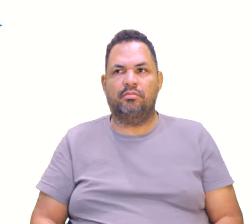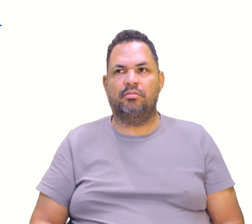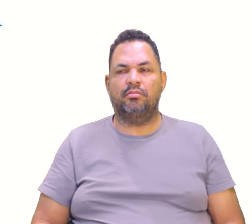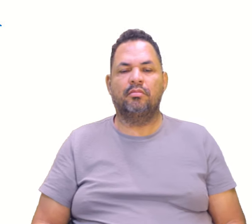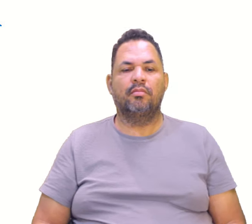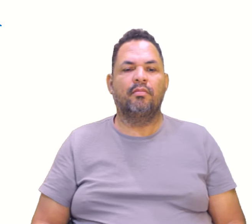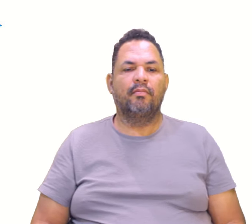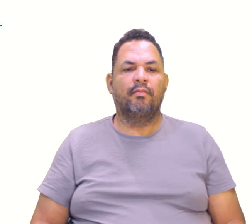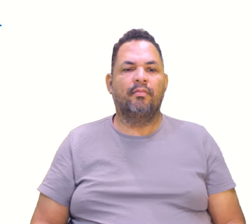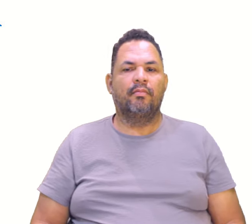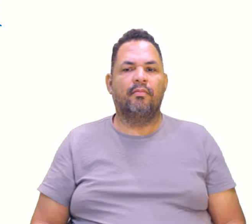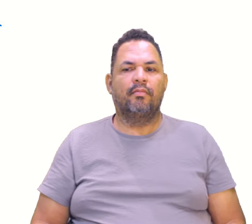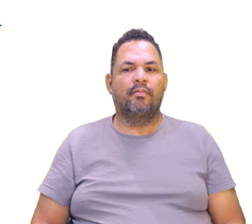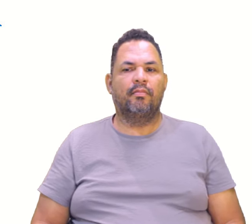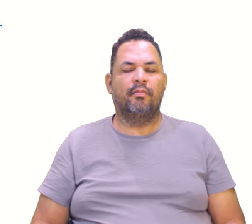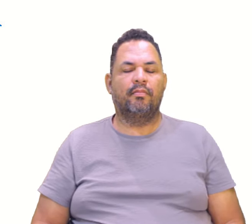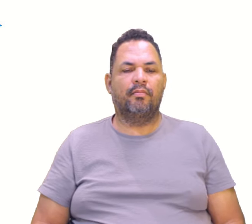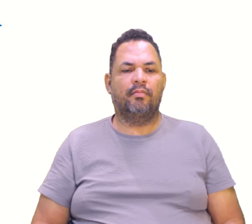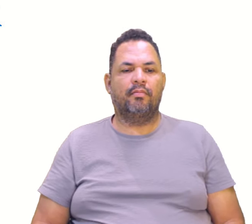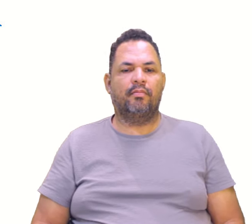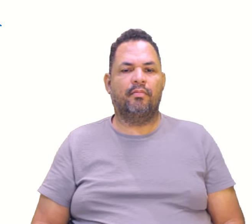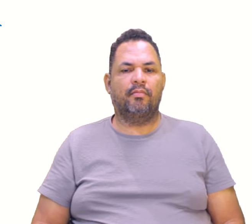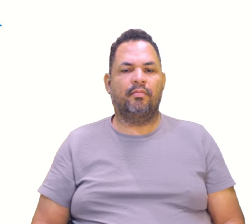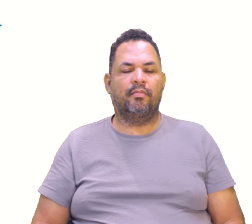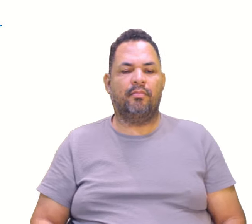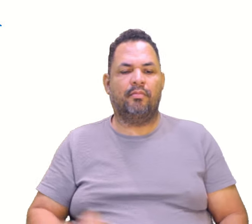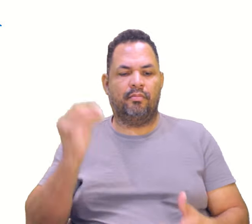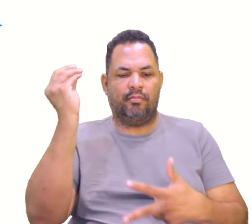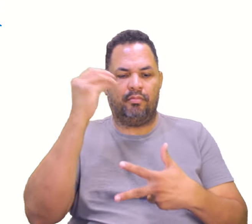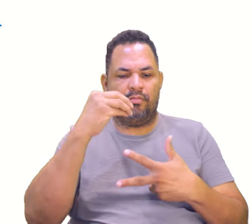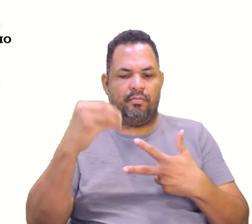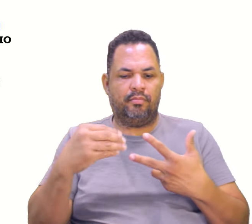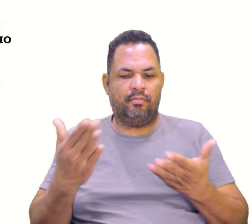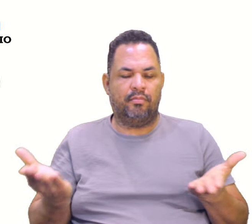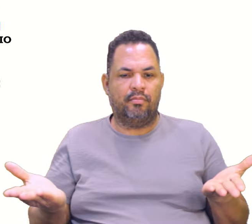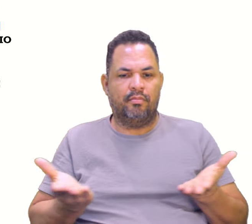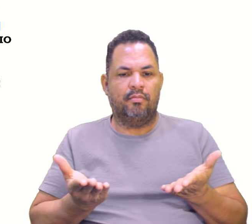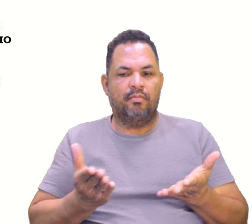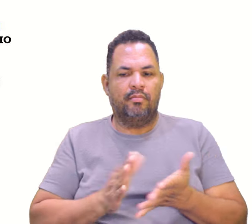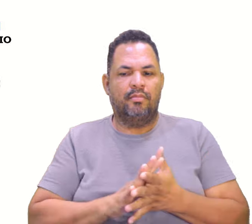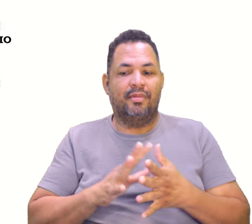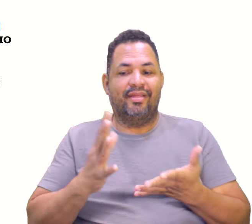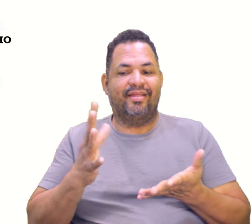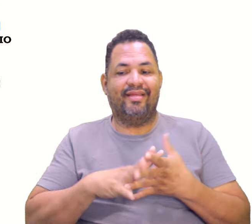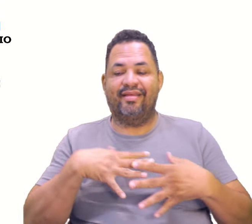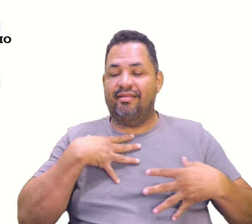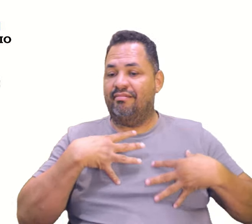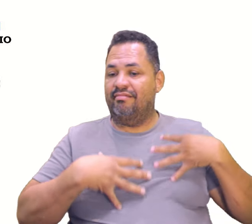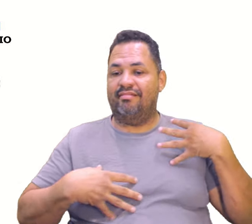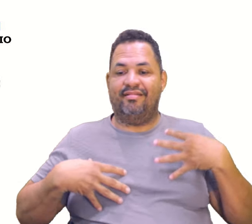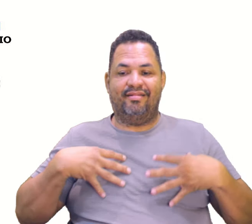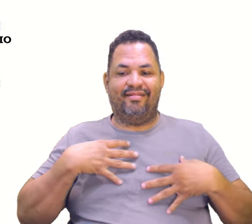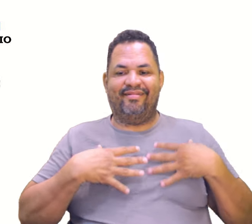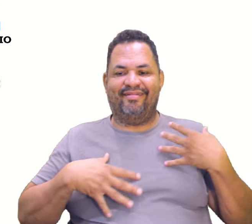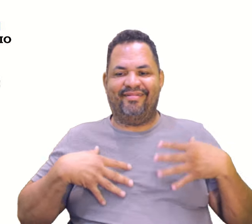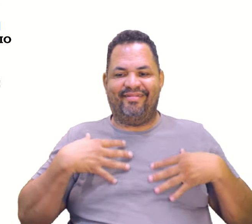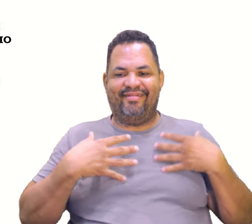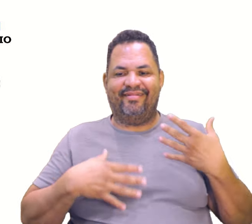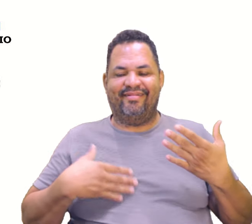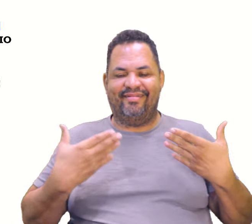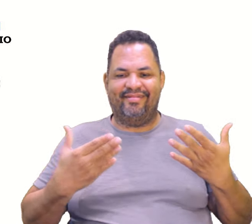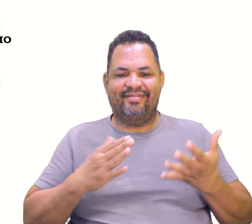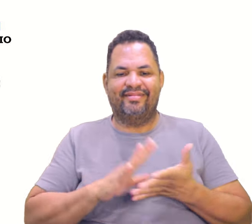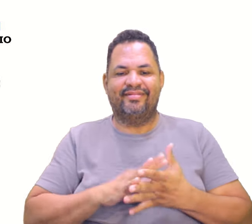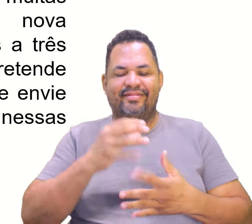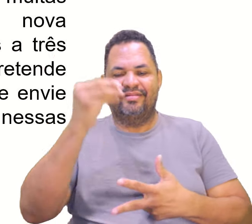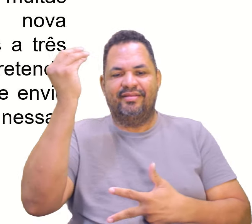Já? Já. Se liga no Enem. Vamos lá. É com muita alegria que a gente vai fazer uma questão do Enem